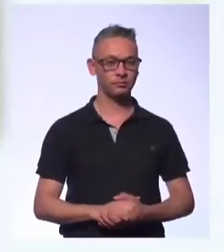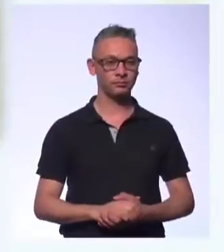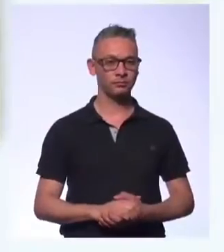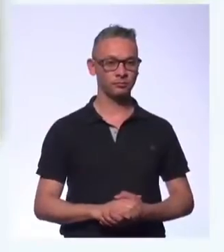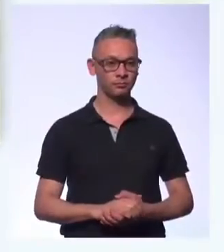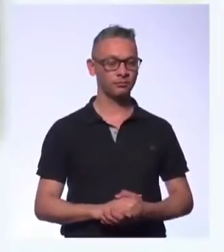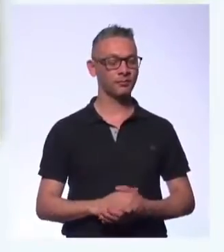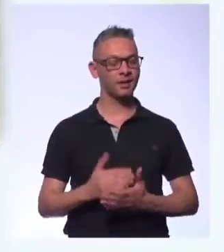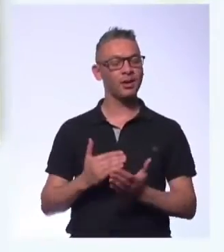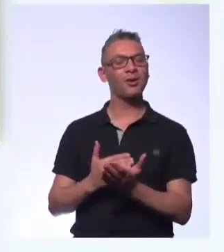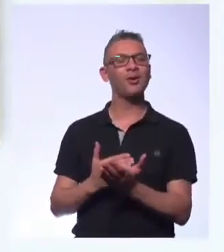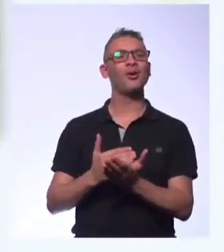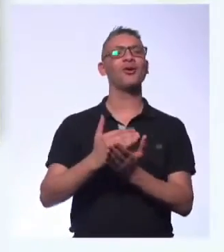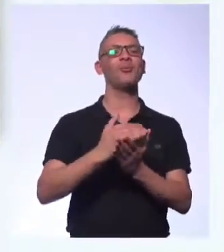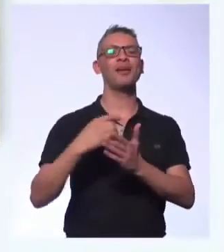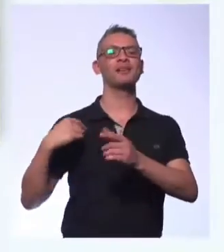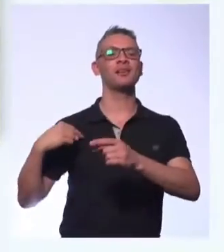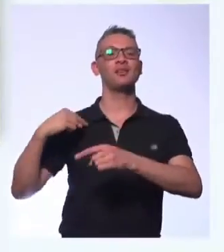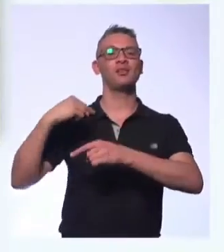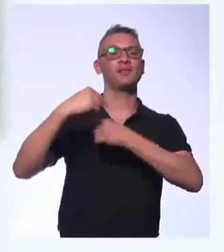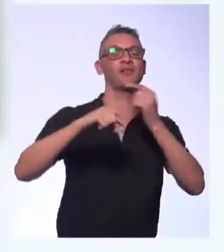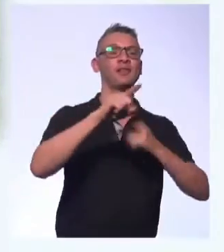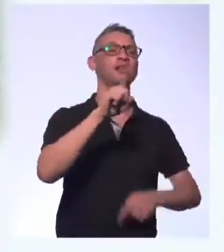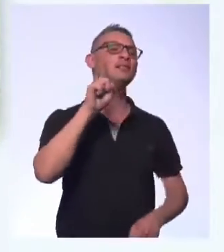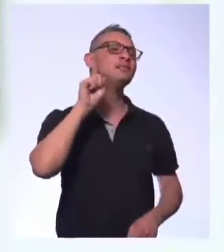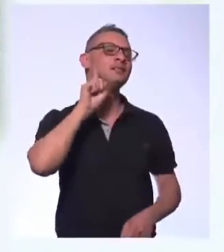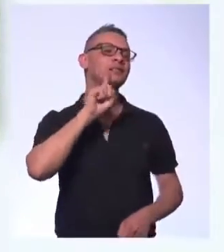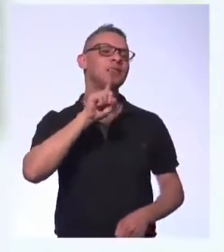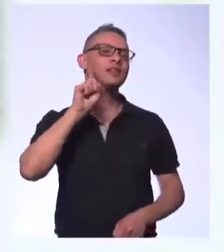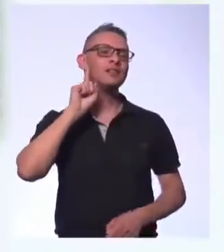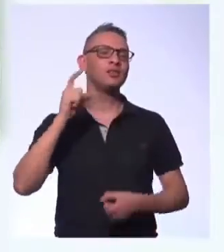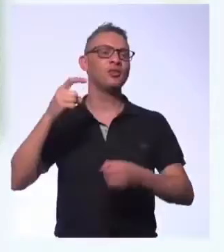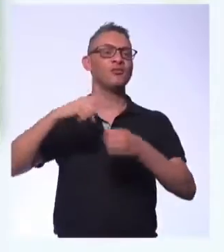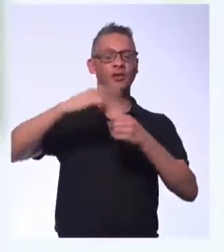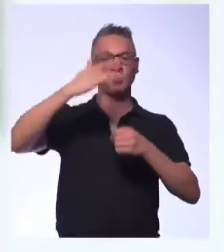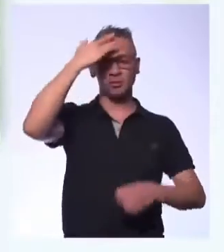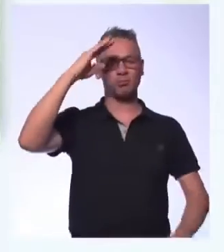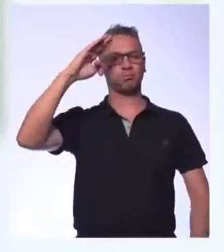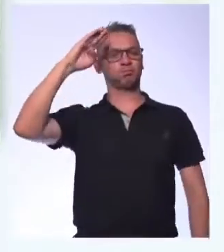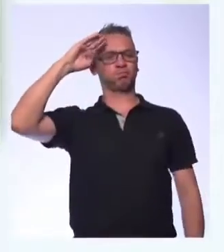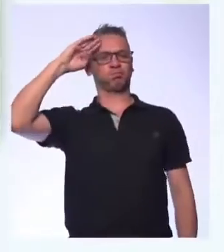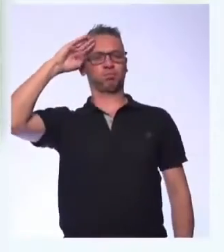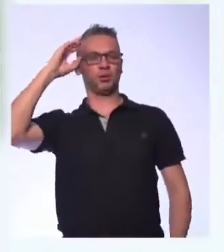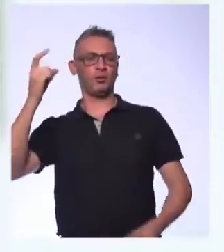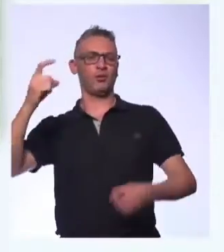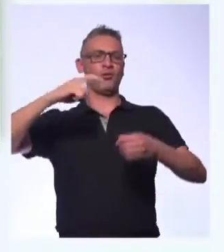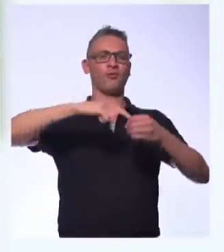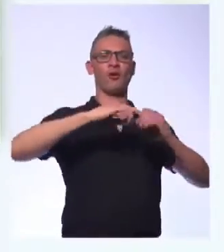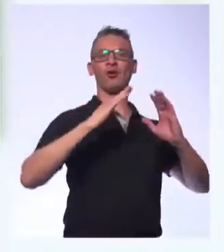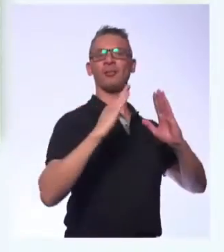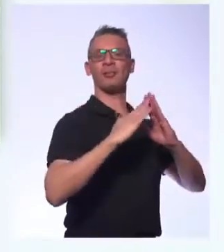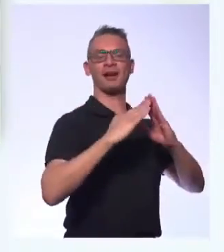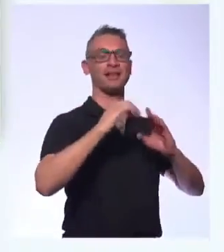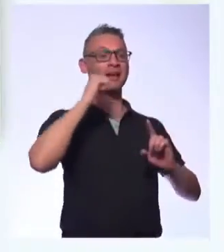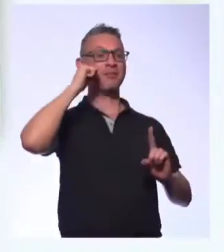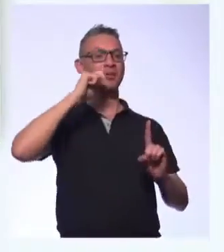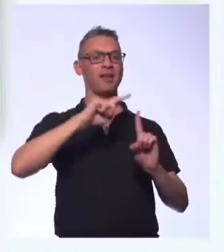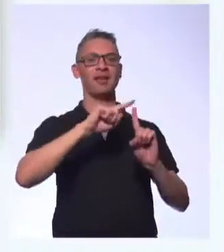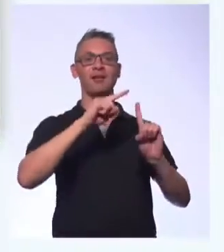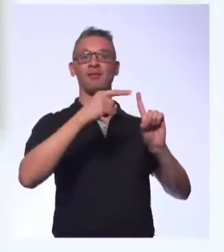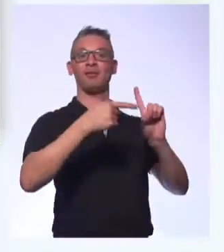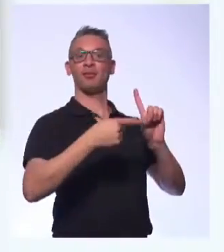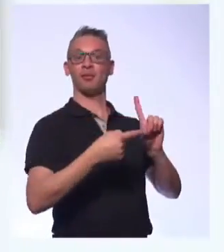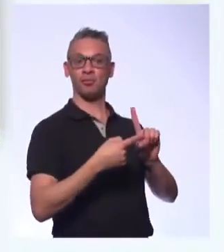E nasceu uma geração. Nos Estados Unidos, com a volta dos soldados para casa, muitas mulheres engravidaram. Houve um